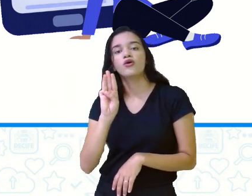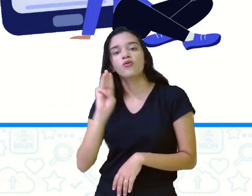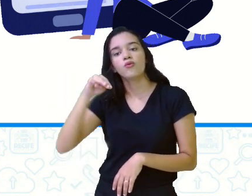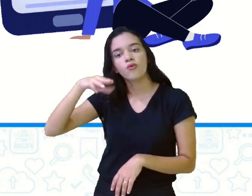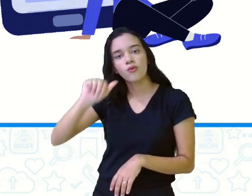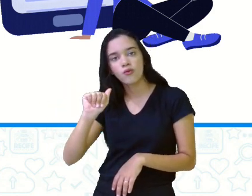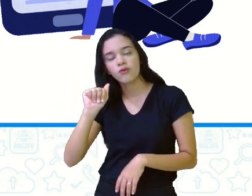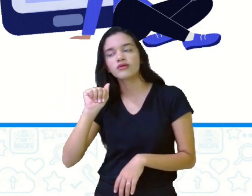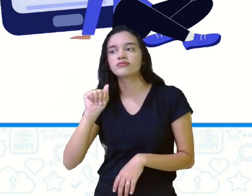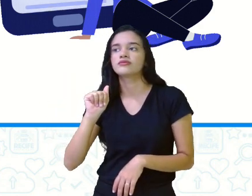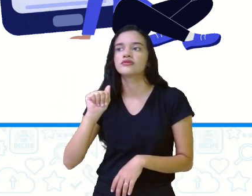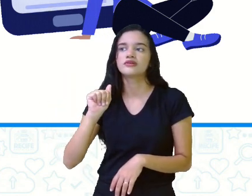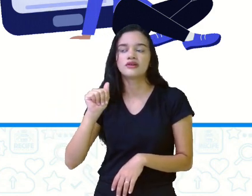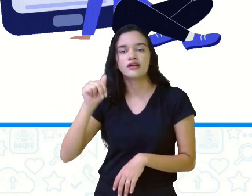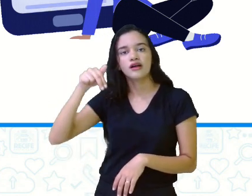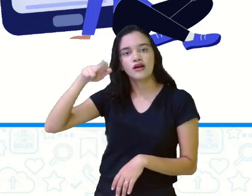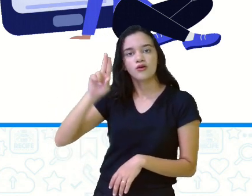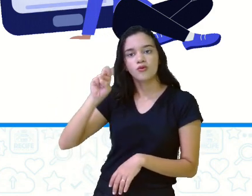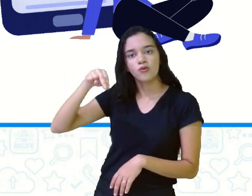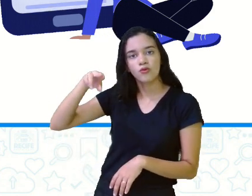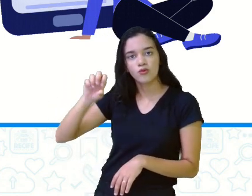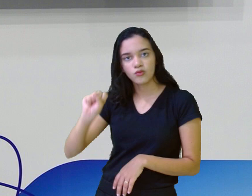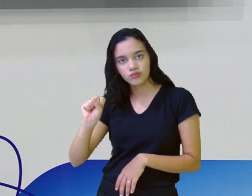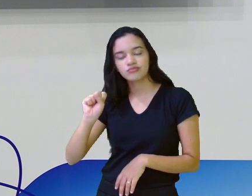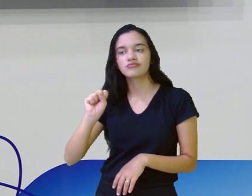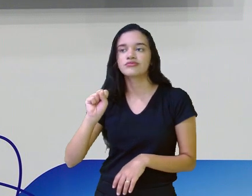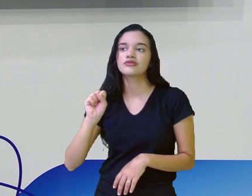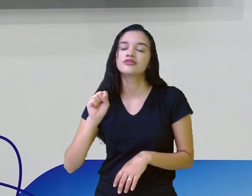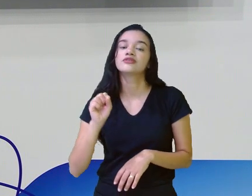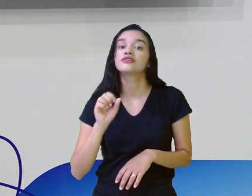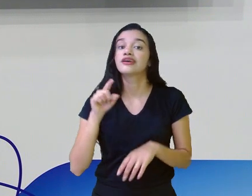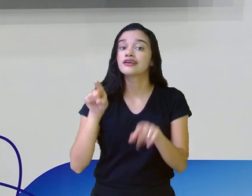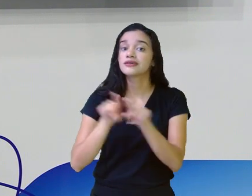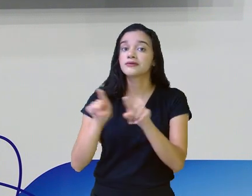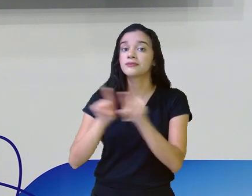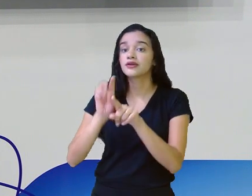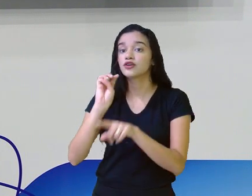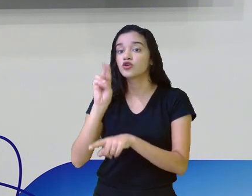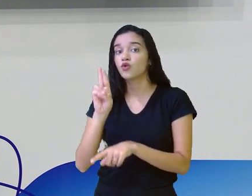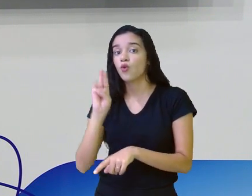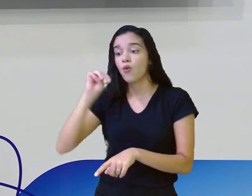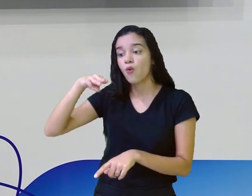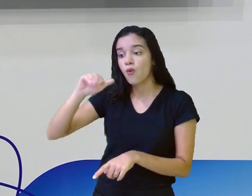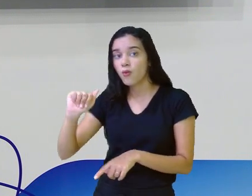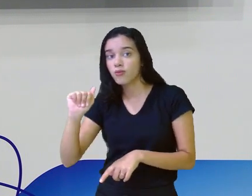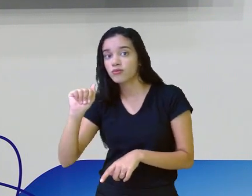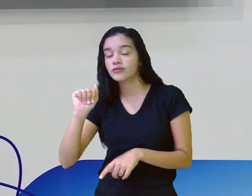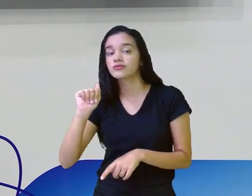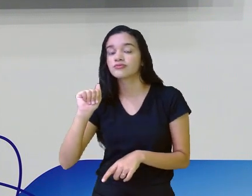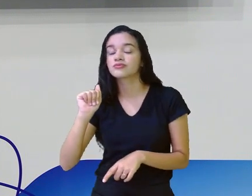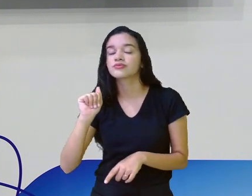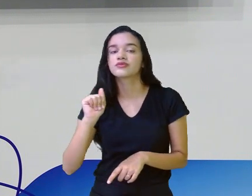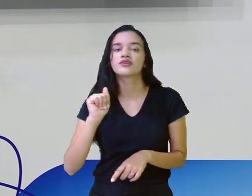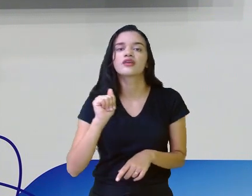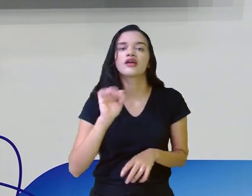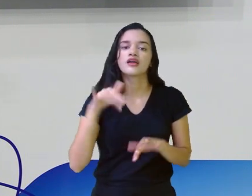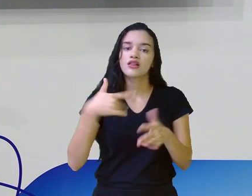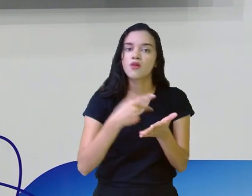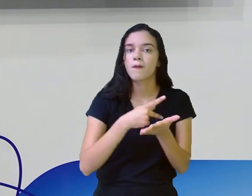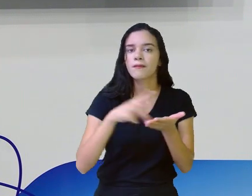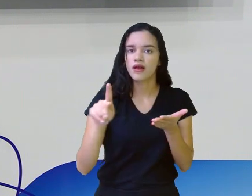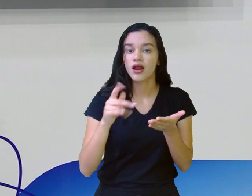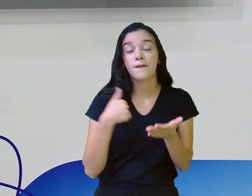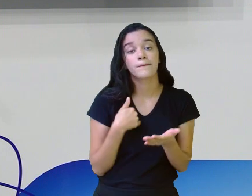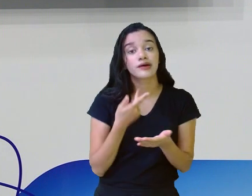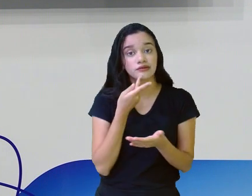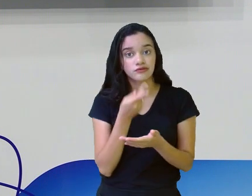Isso geralmente a gente usa quando tem mais uns, uns como plural. Mas